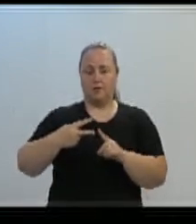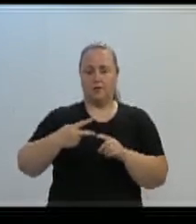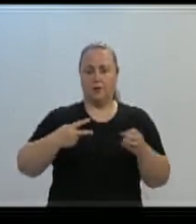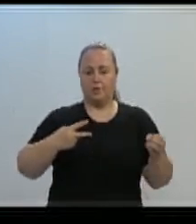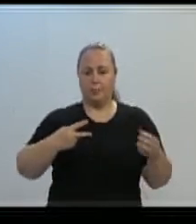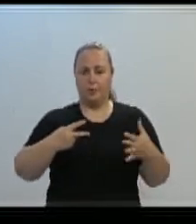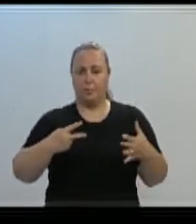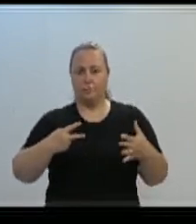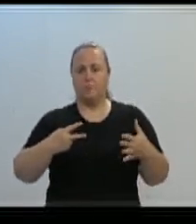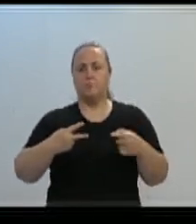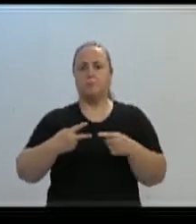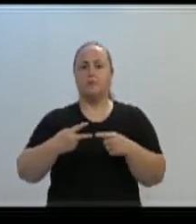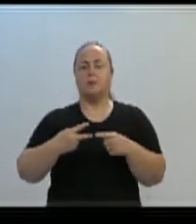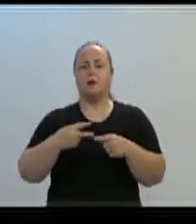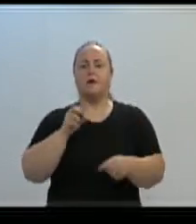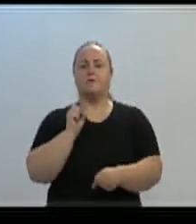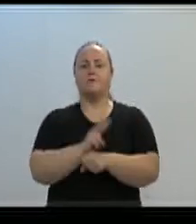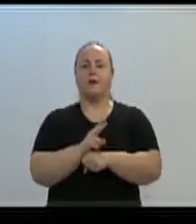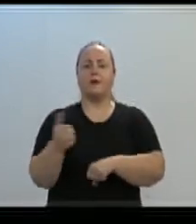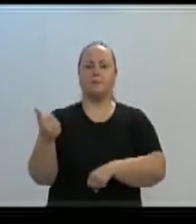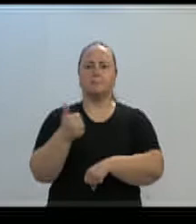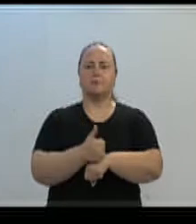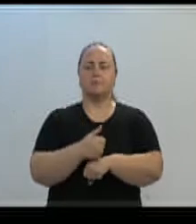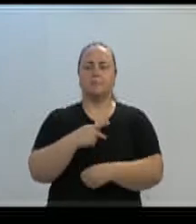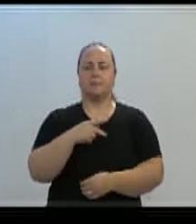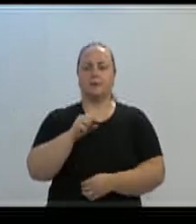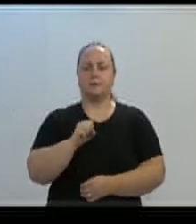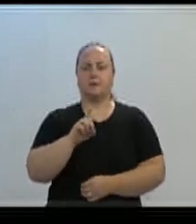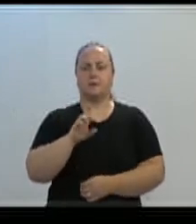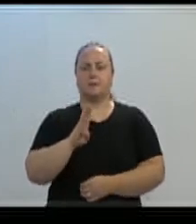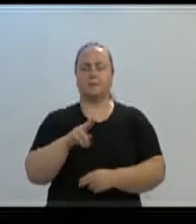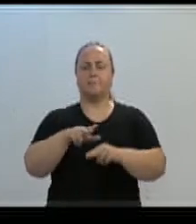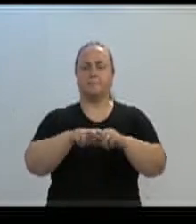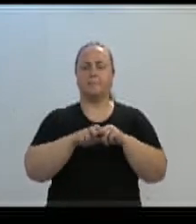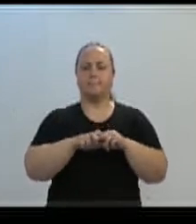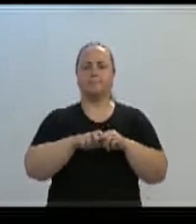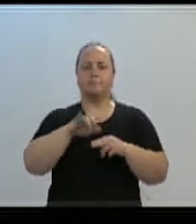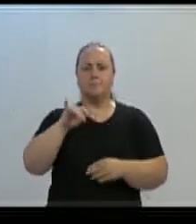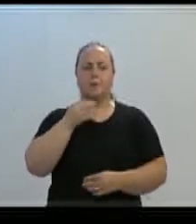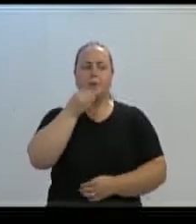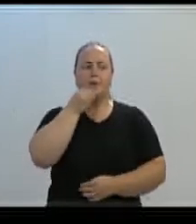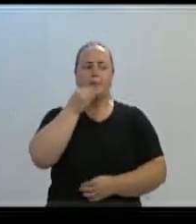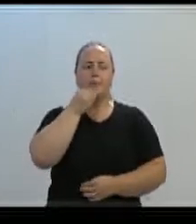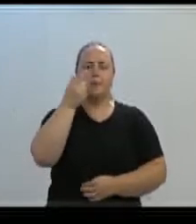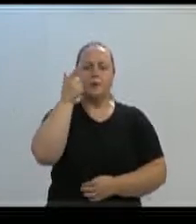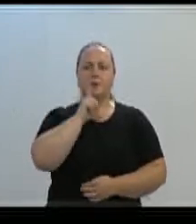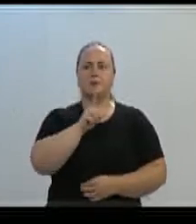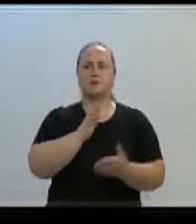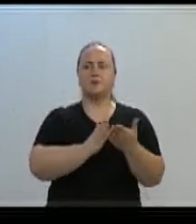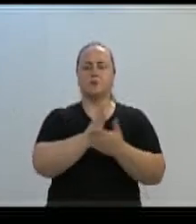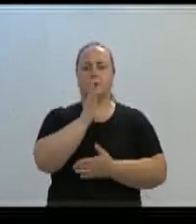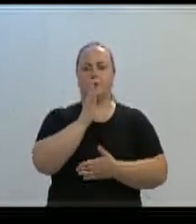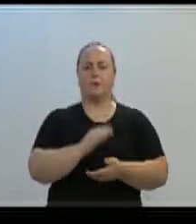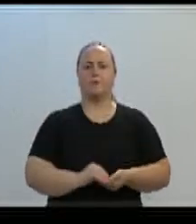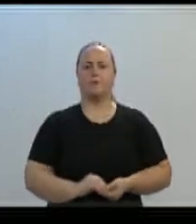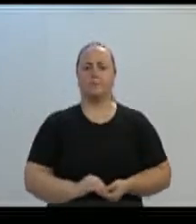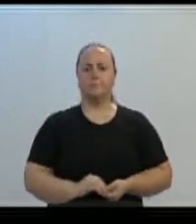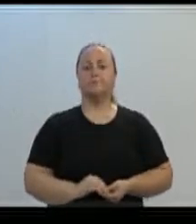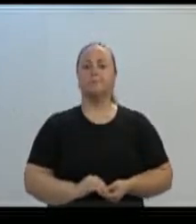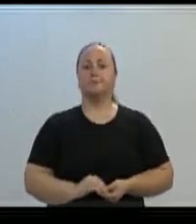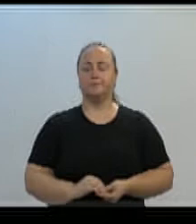passaria ao PSDB, o que me daria a oportunidade da reeleição. Então, só